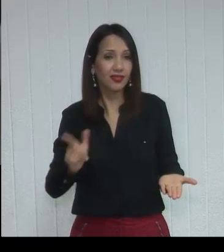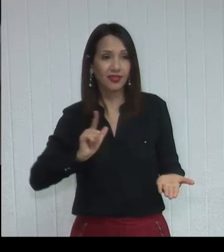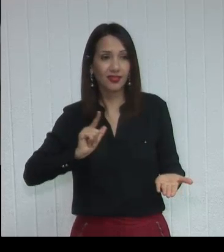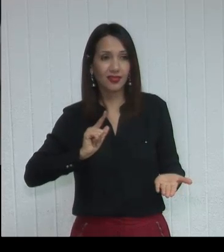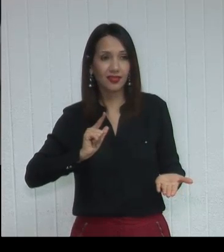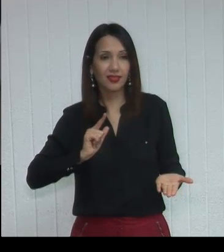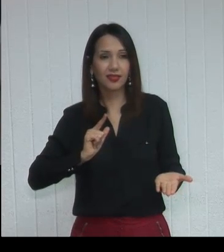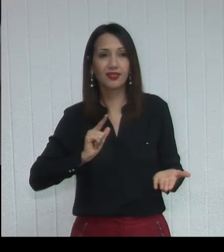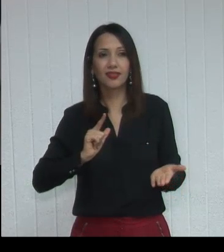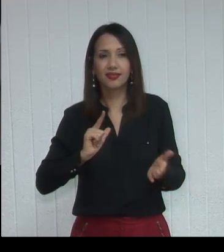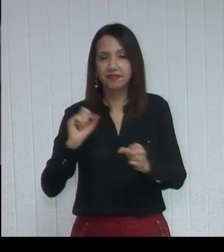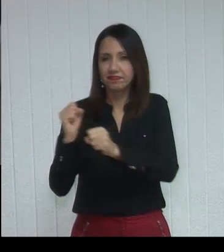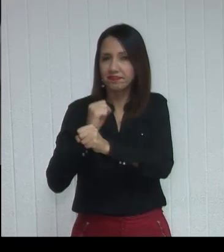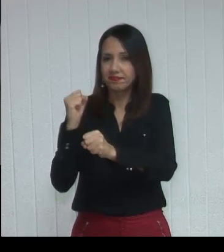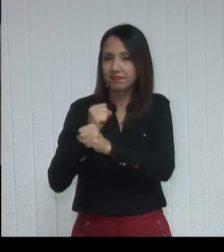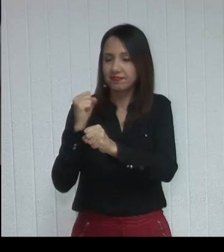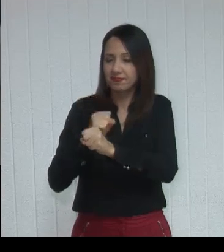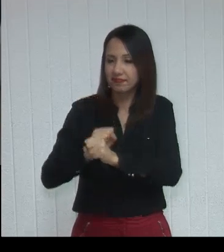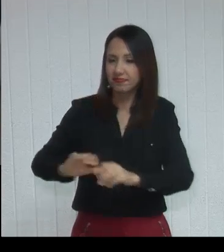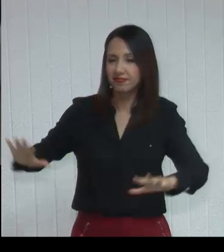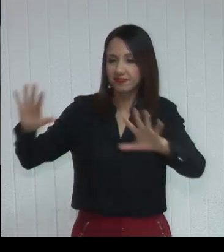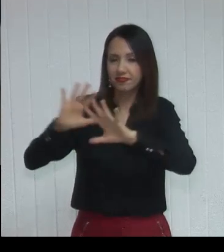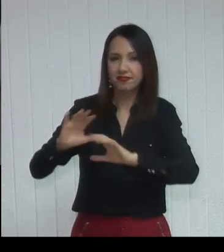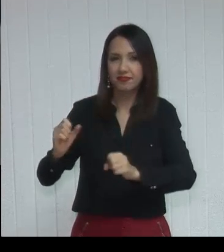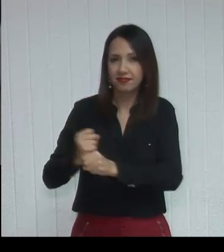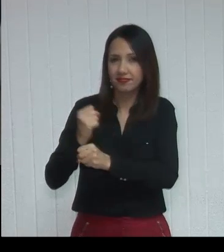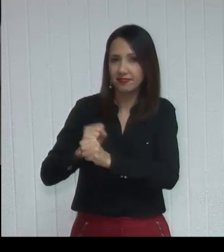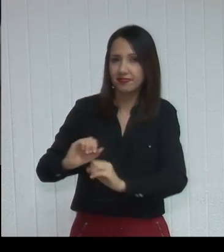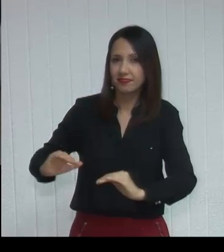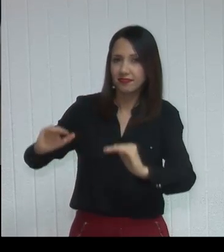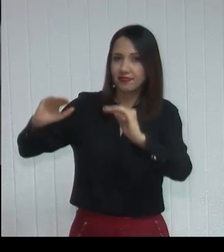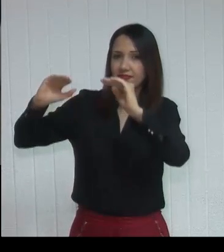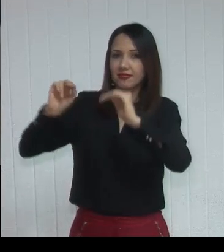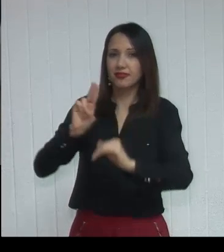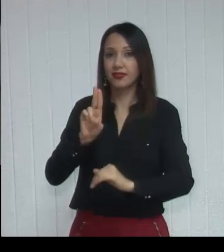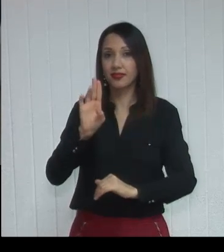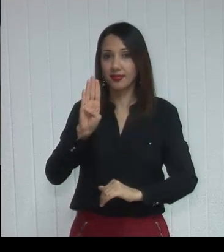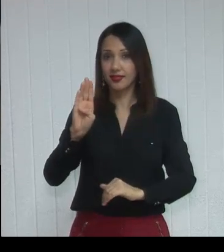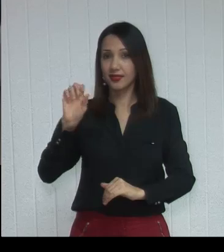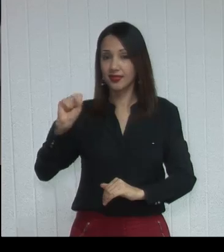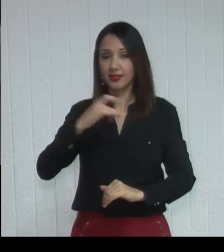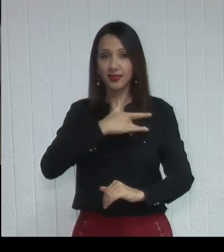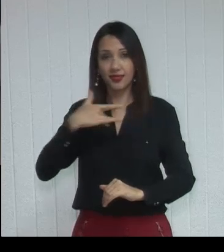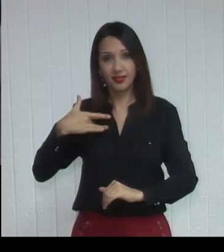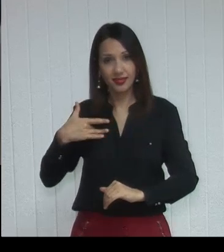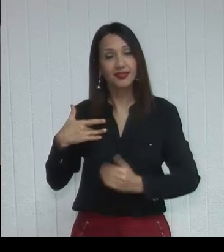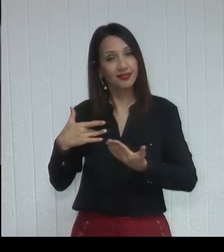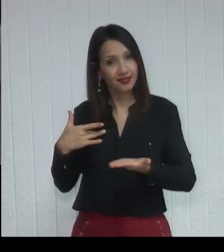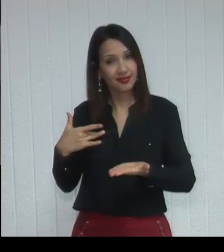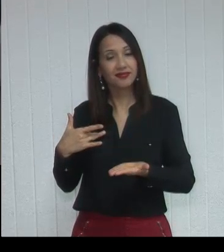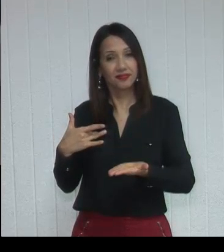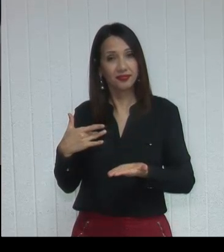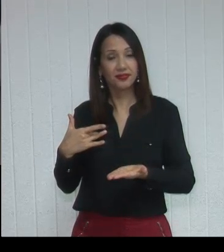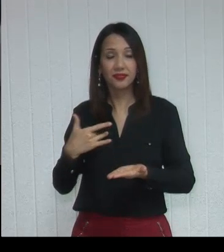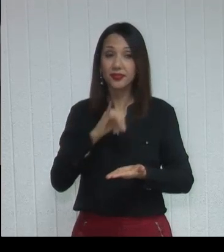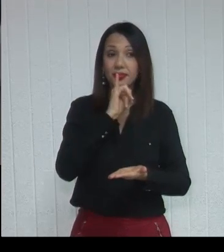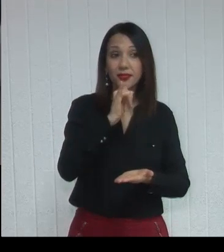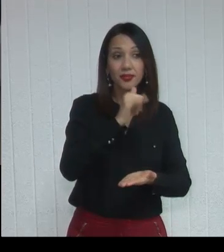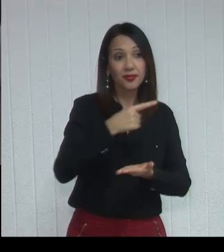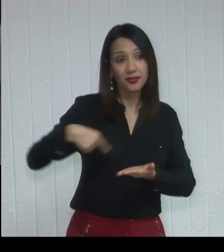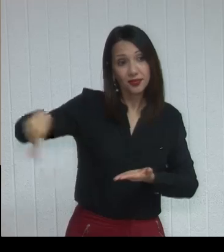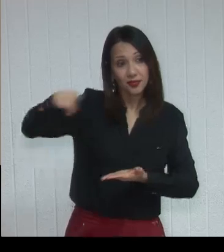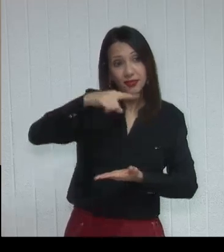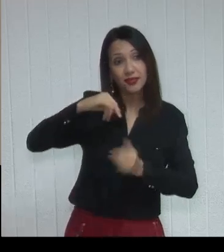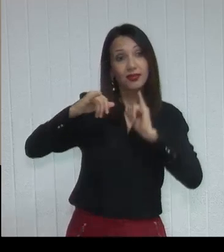a construção da UBS, doutor Meirelles, e que, como a gente comentou, para muitas cidades